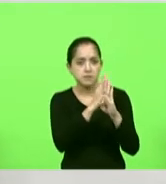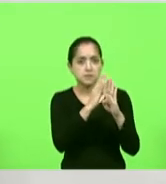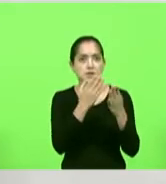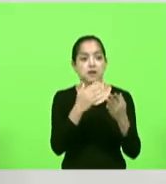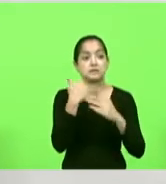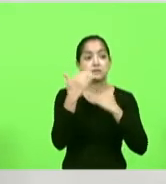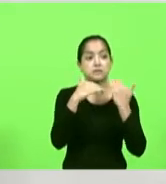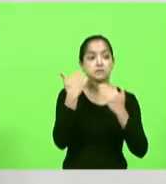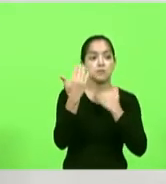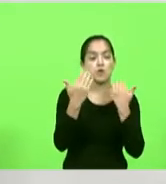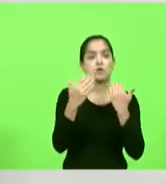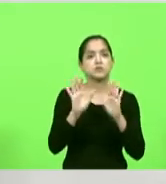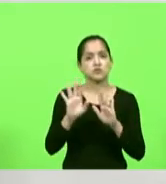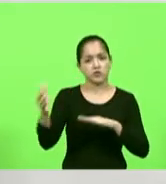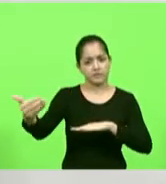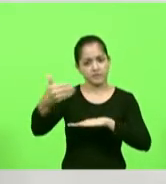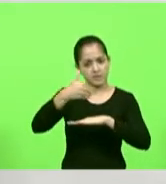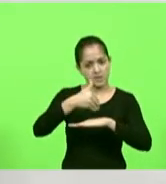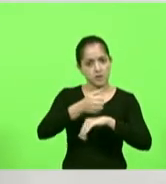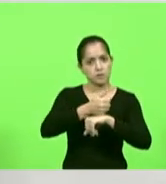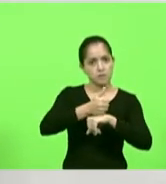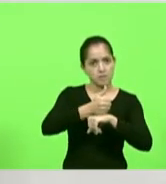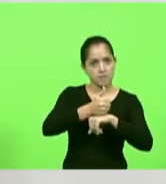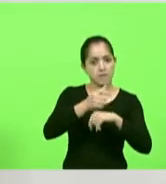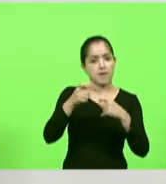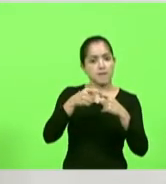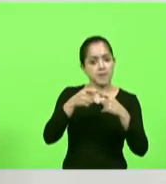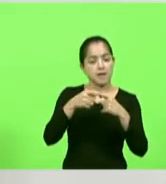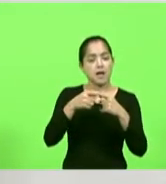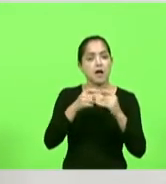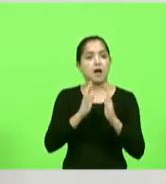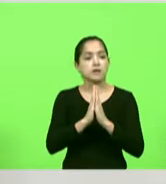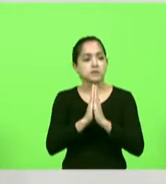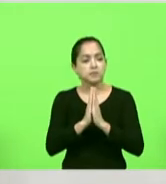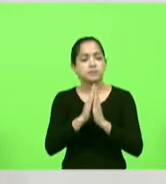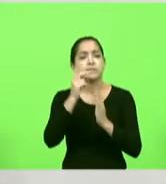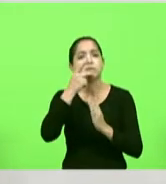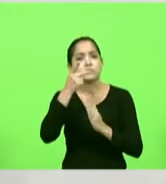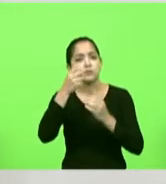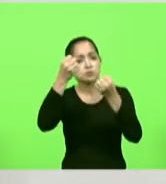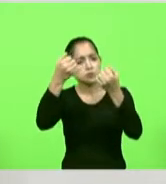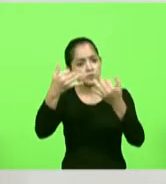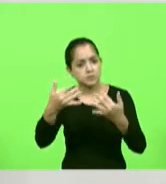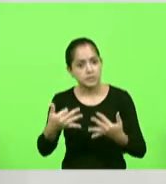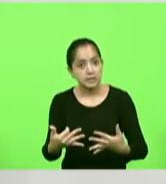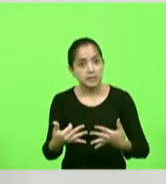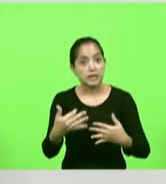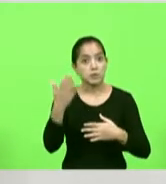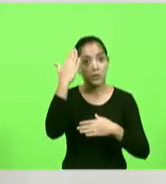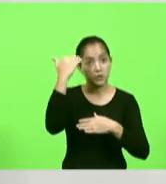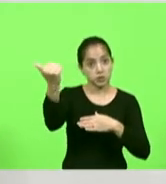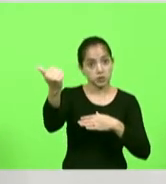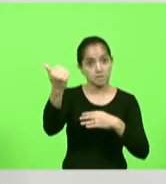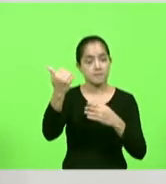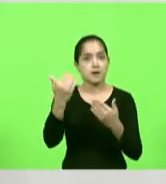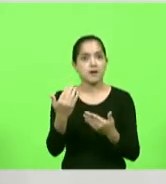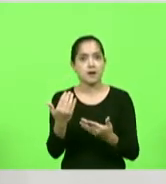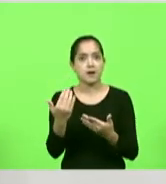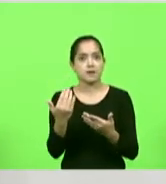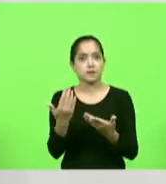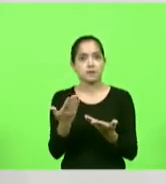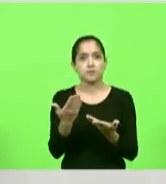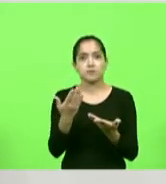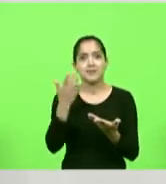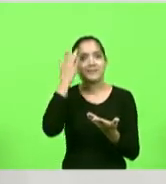recebi alguns médicos que me ligaram e disseram assim Kennedy ainda bem que tu começou a falar porque hoje chamaram nós aqui apavorados porque sequer